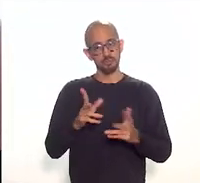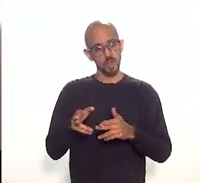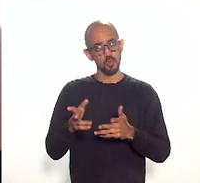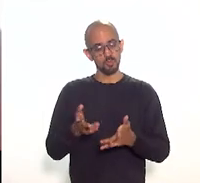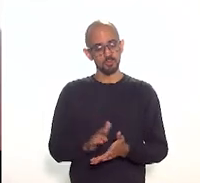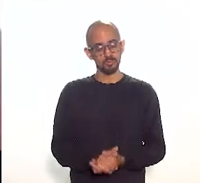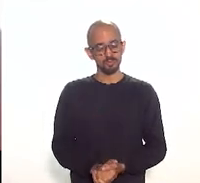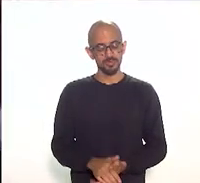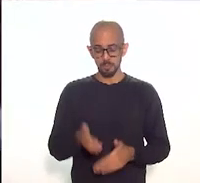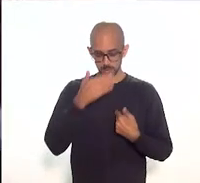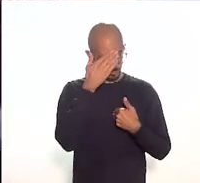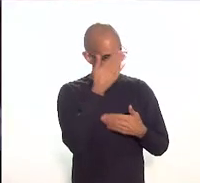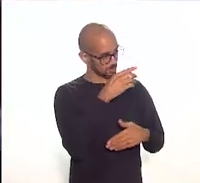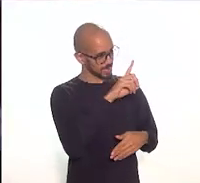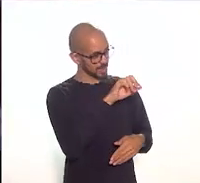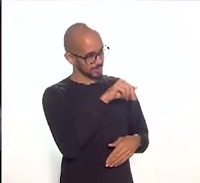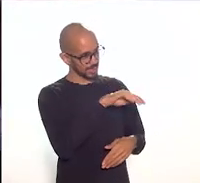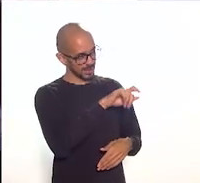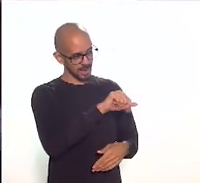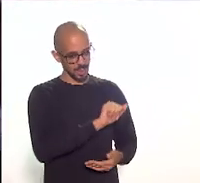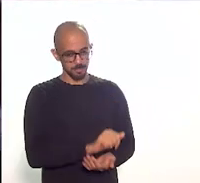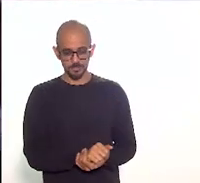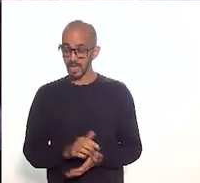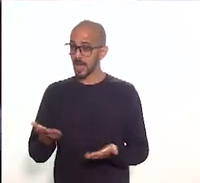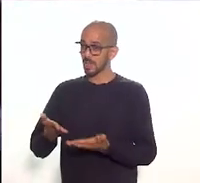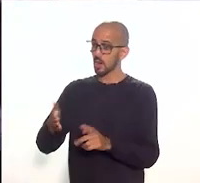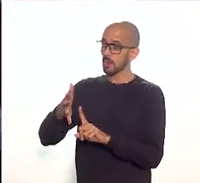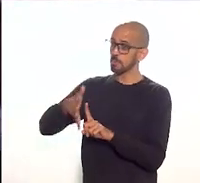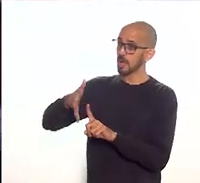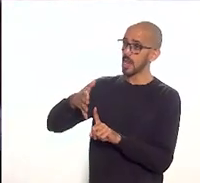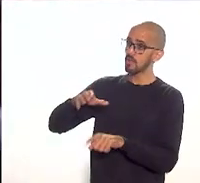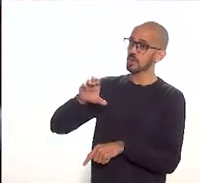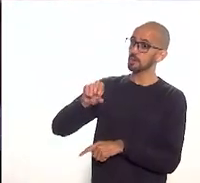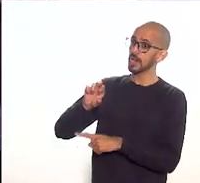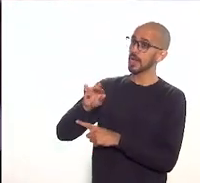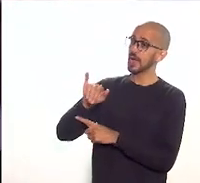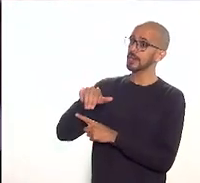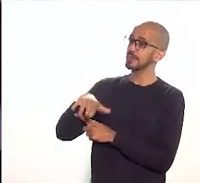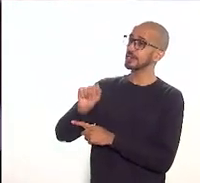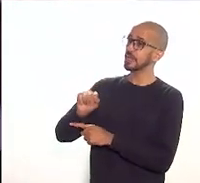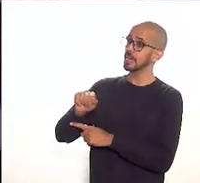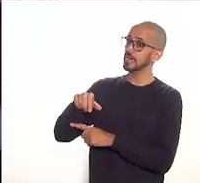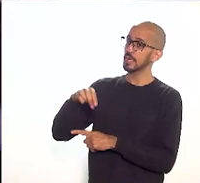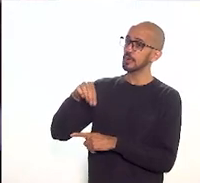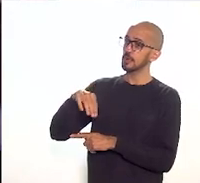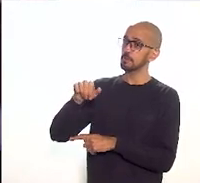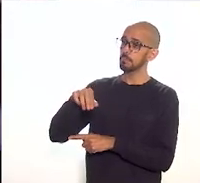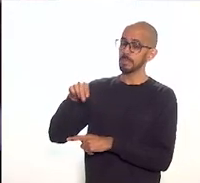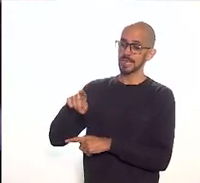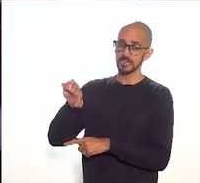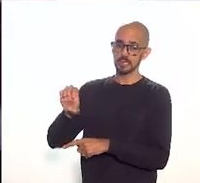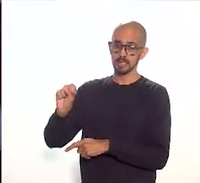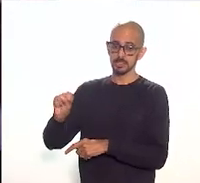Obrigado, Daniela. Bom, passo a palavra agora à Karina Mendes, representante do IFAM.